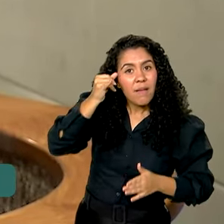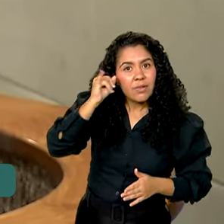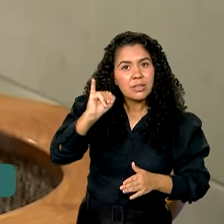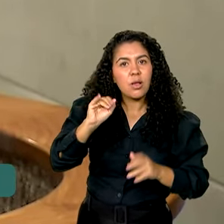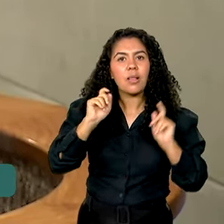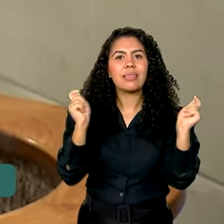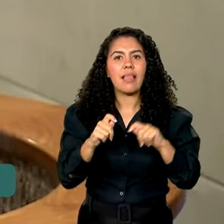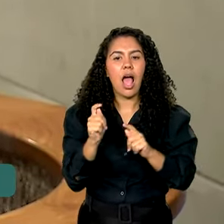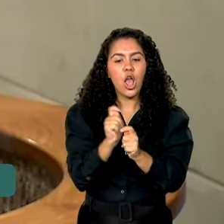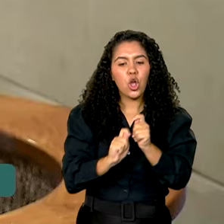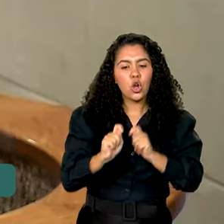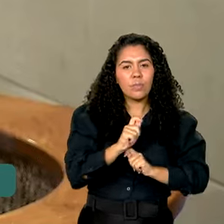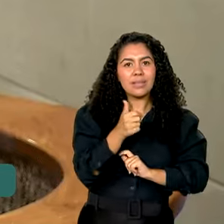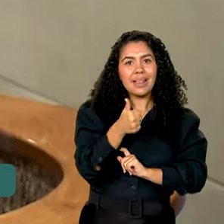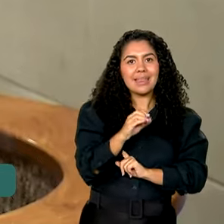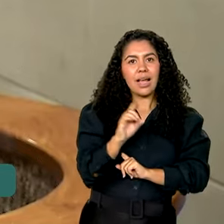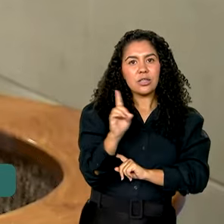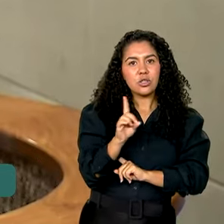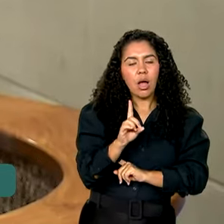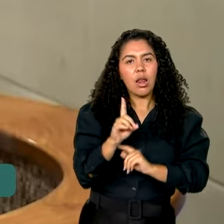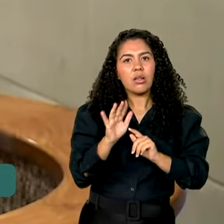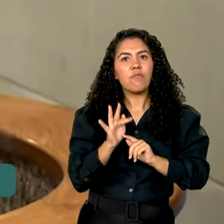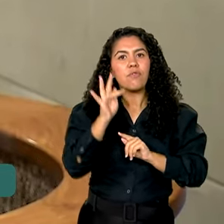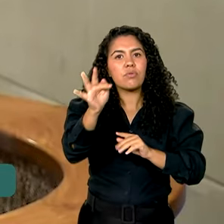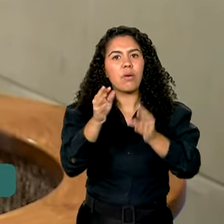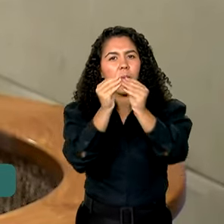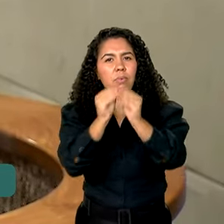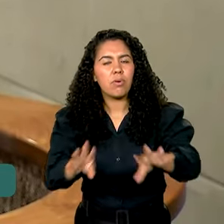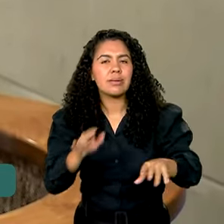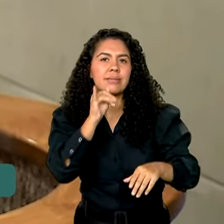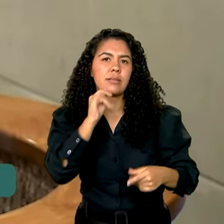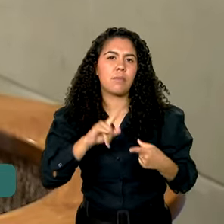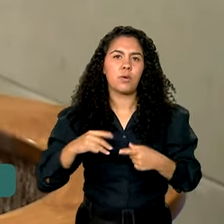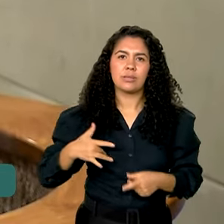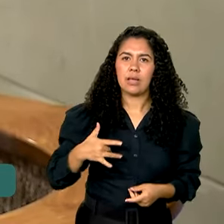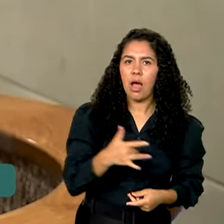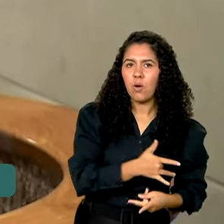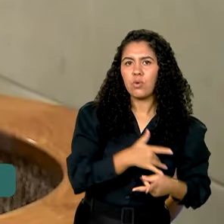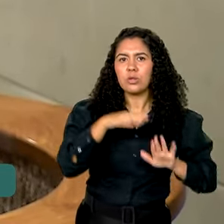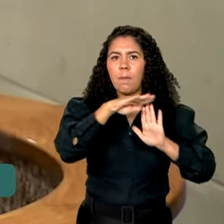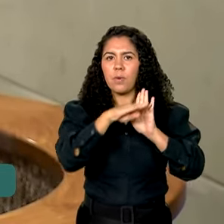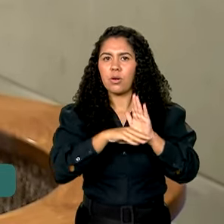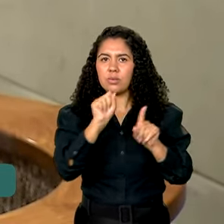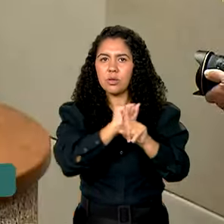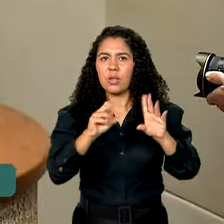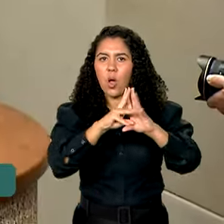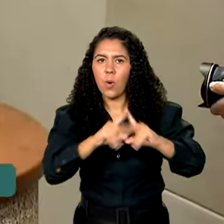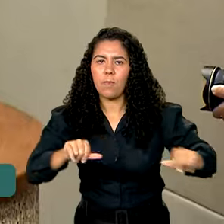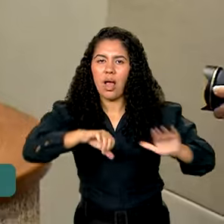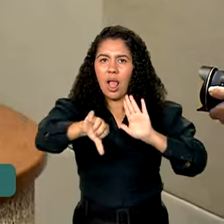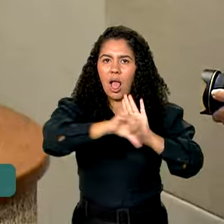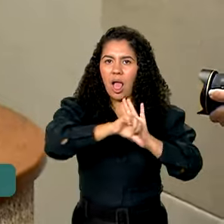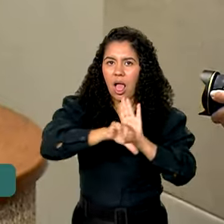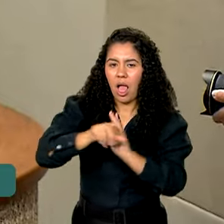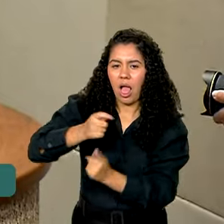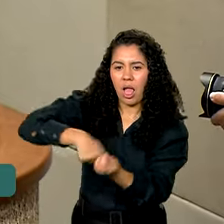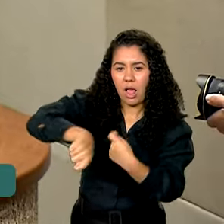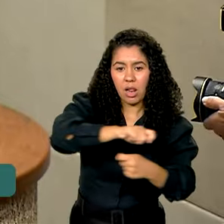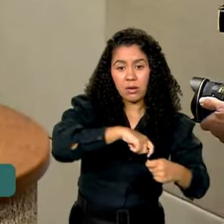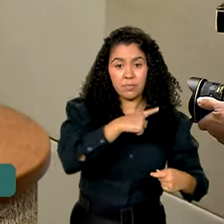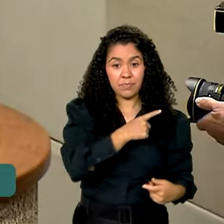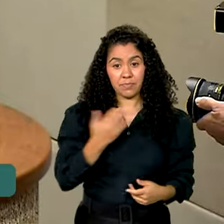menos 10 dólares em custos futuros, com saúde, programas sociais e combate à criminalidade. O combate às